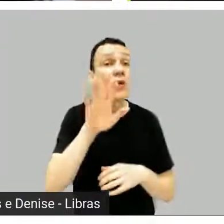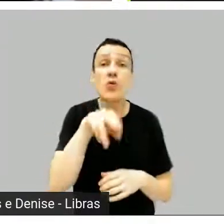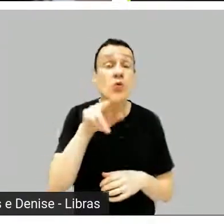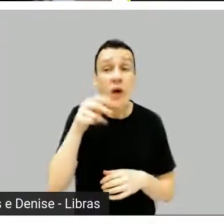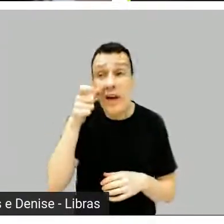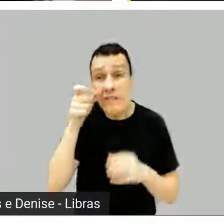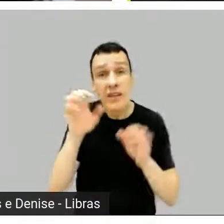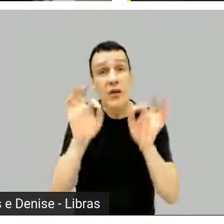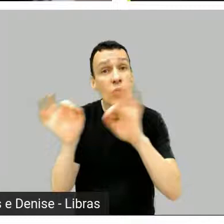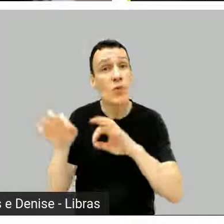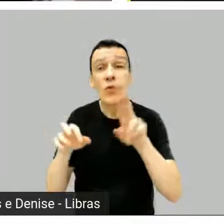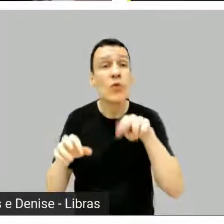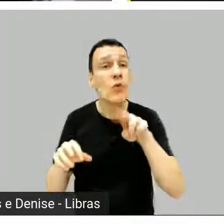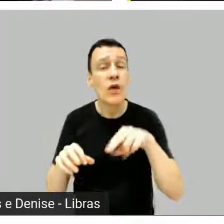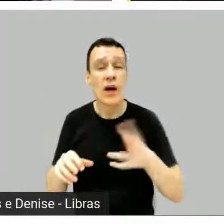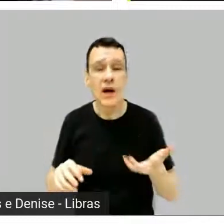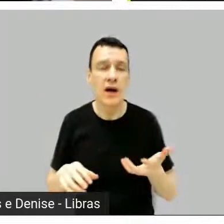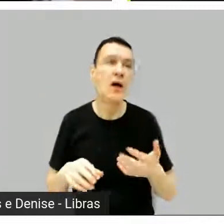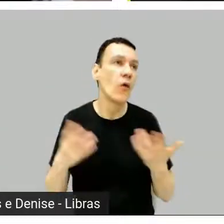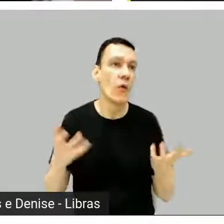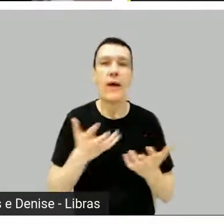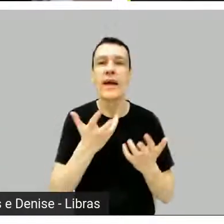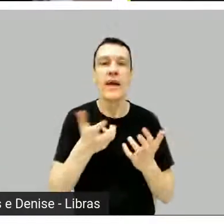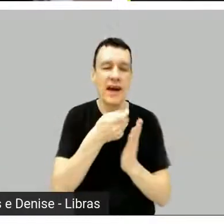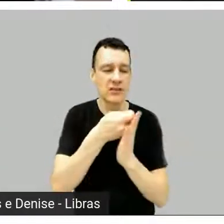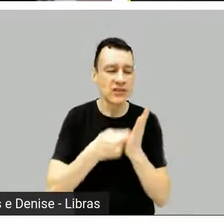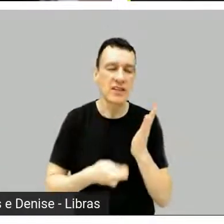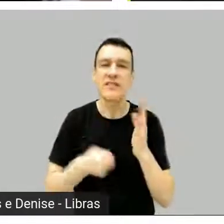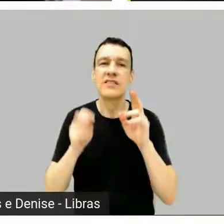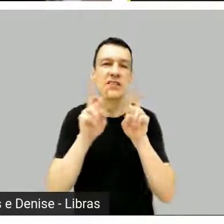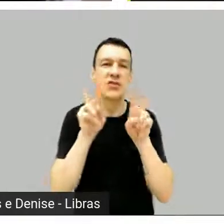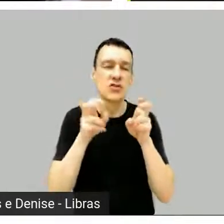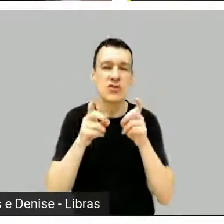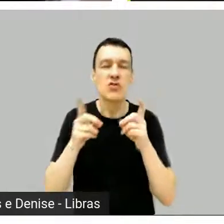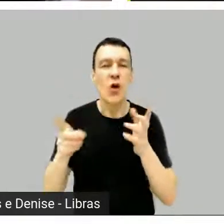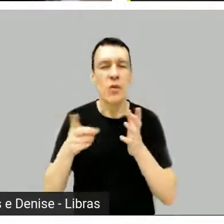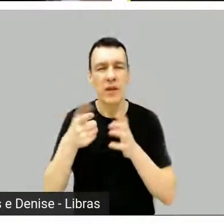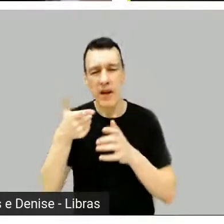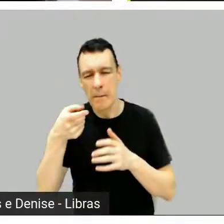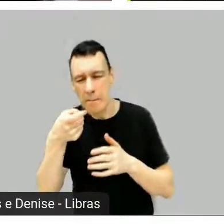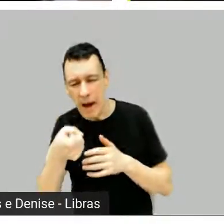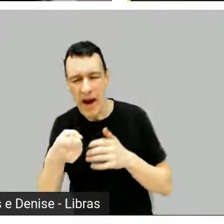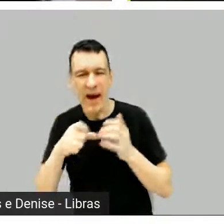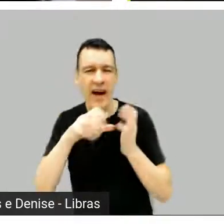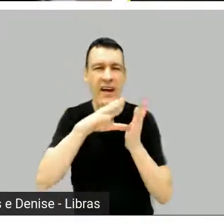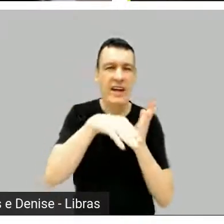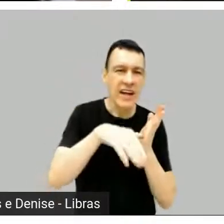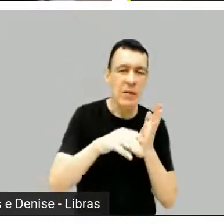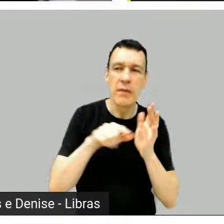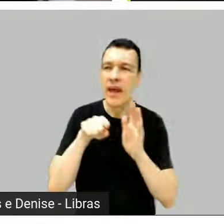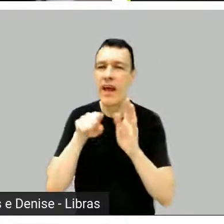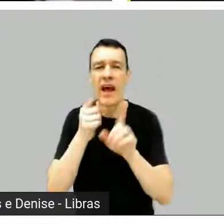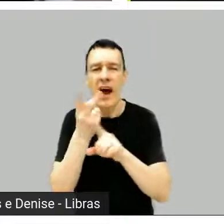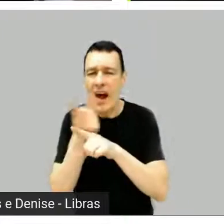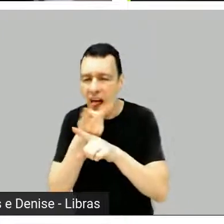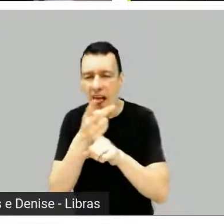um policial, mas nunca nem leu um romance policial, nunca viu um CSI na vida. Não dá.